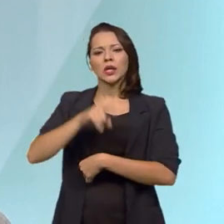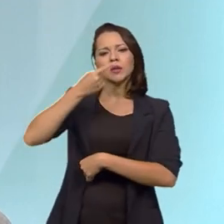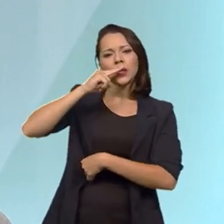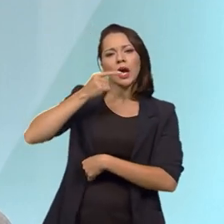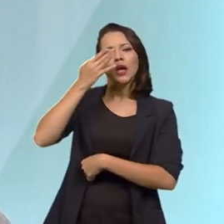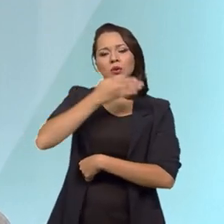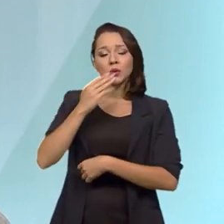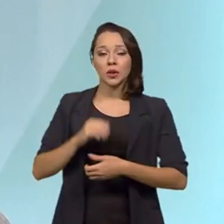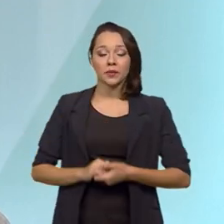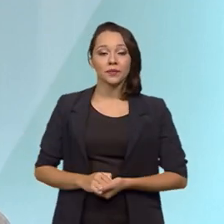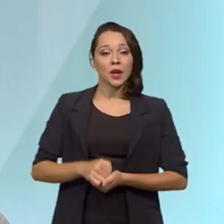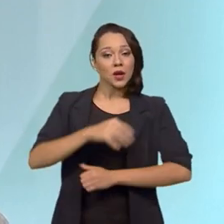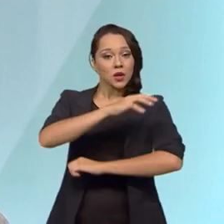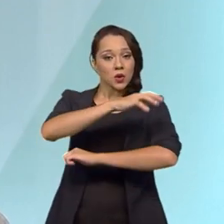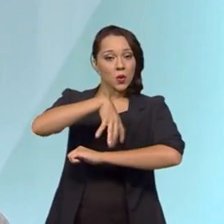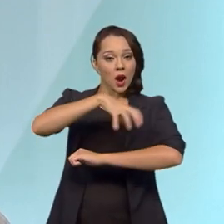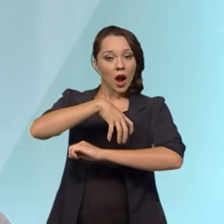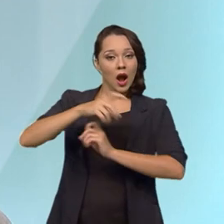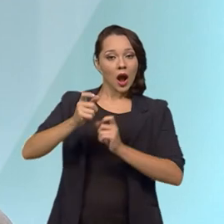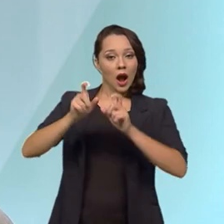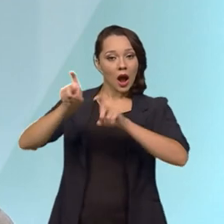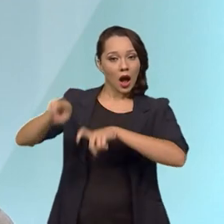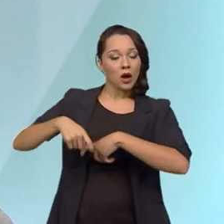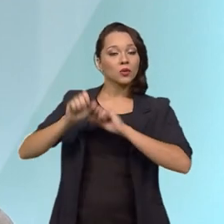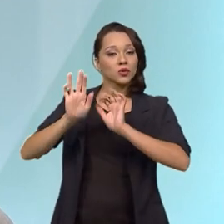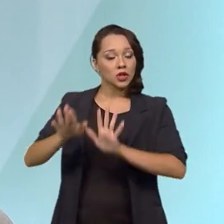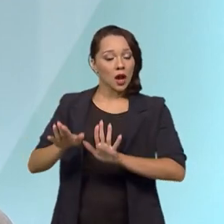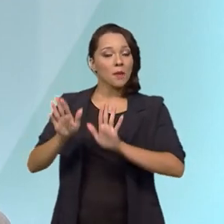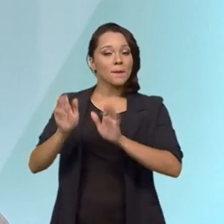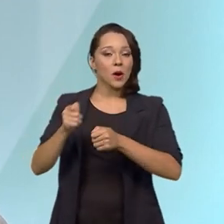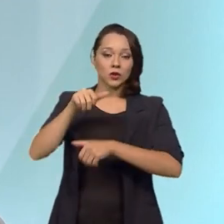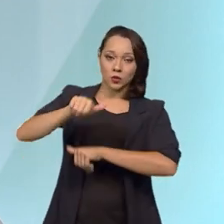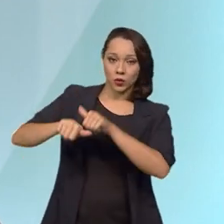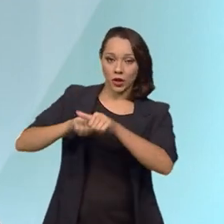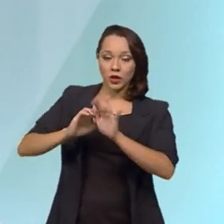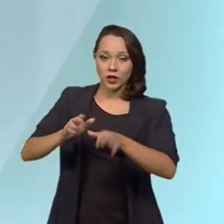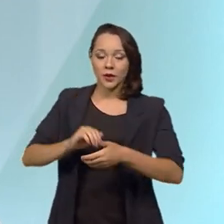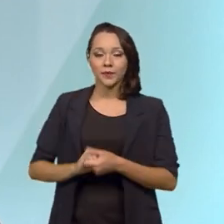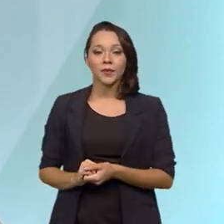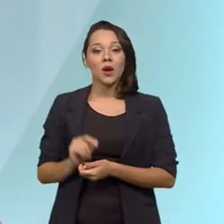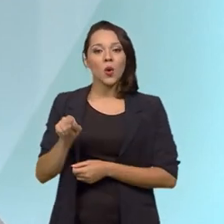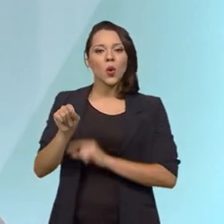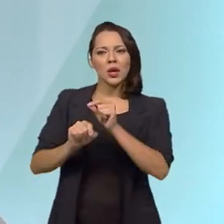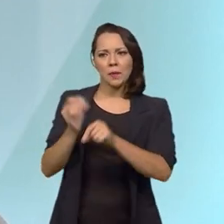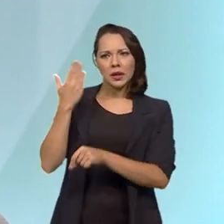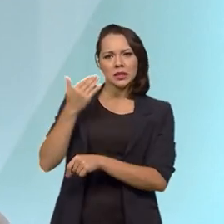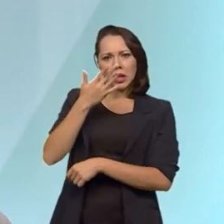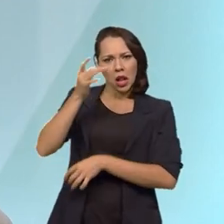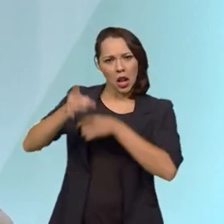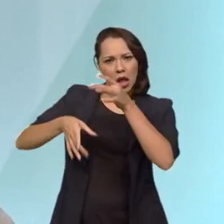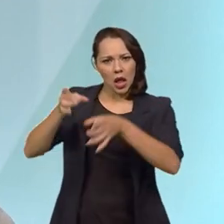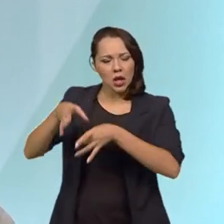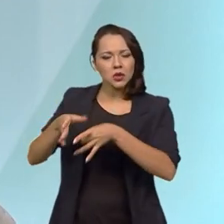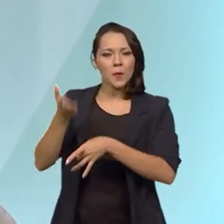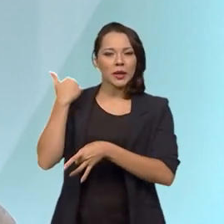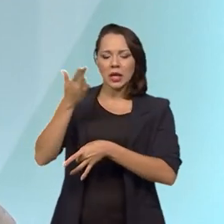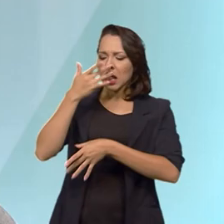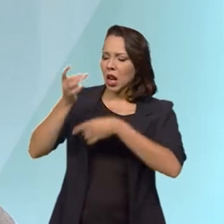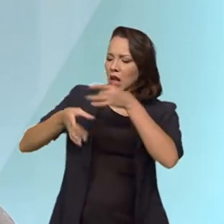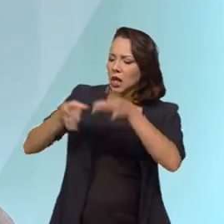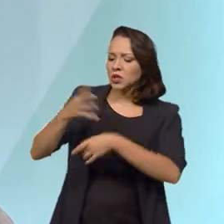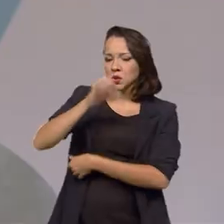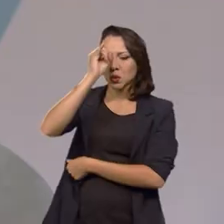E o agro pode transformar, como já está fazendo em pequena escala, transformar aquilo que era resíduo, aquilo que era resíduo da